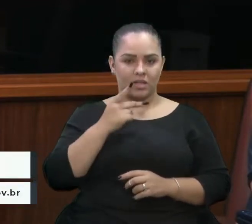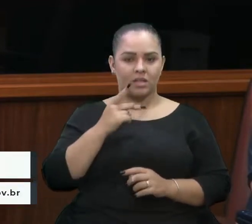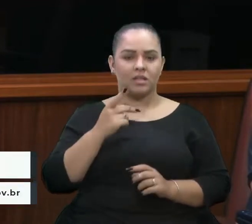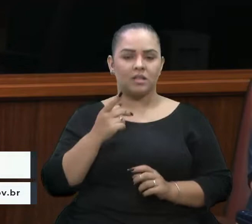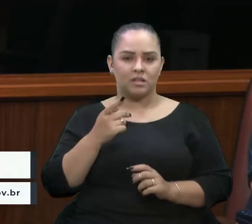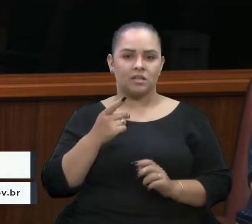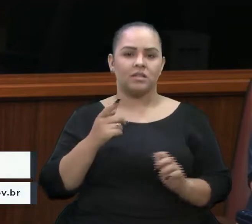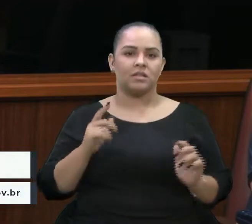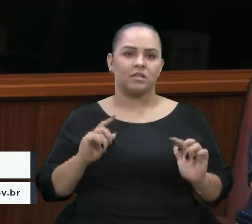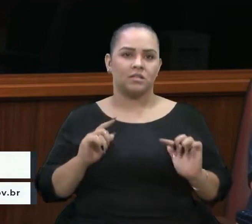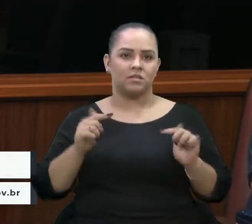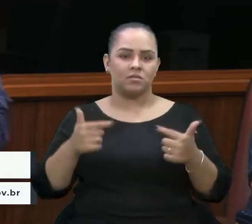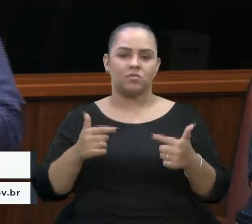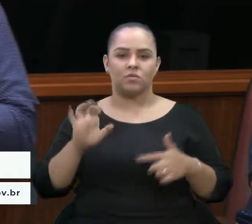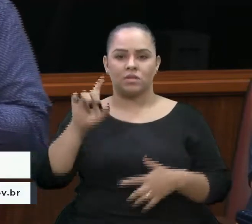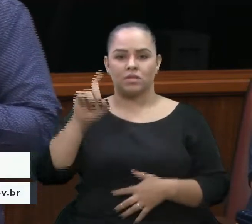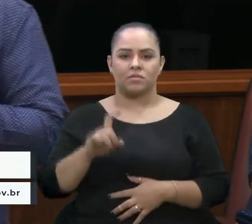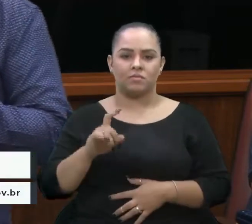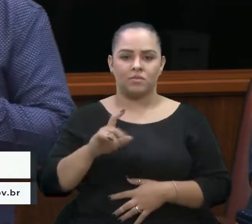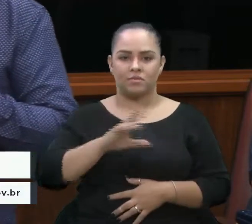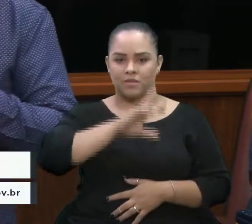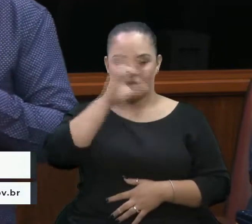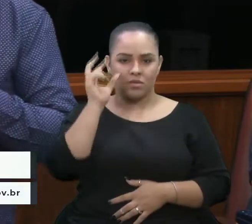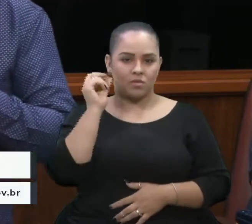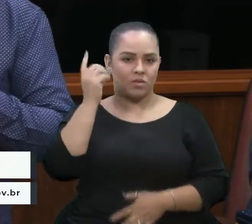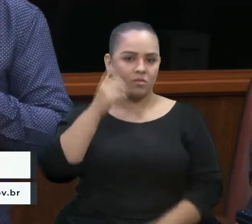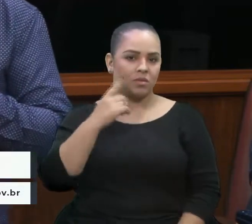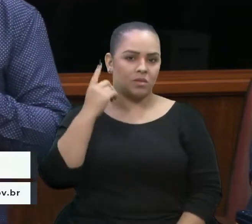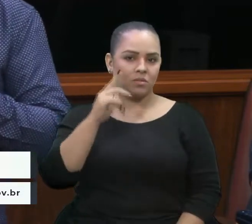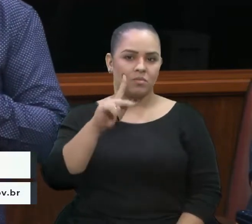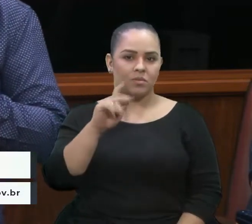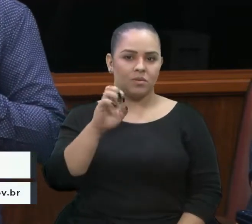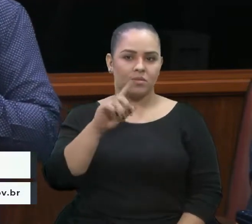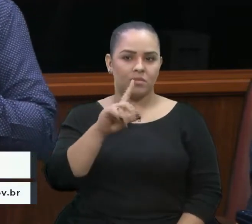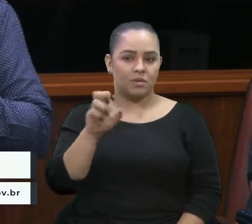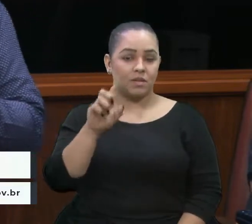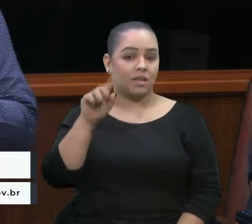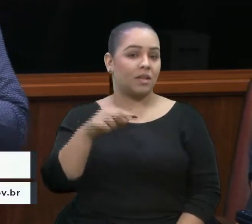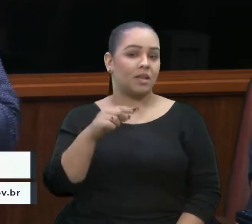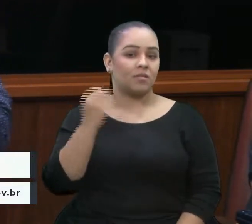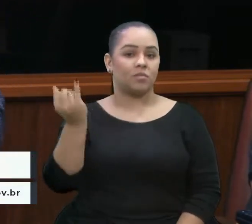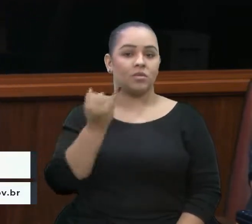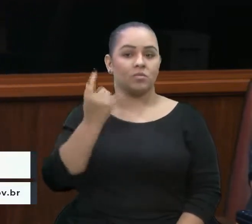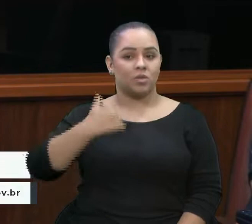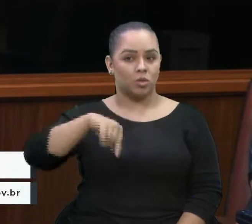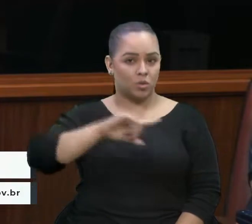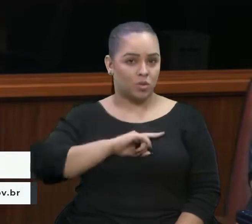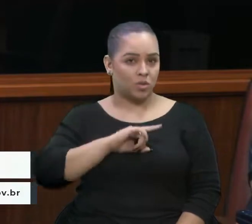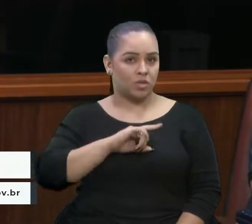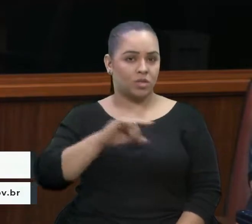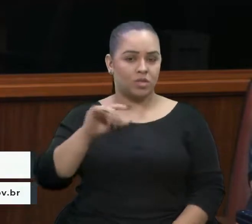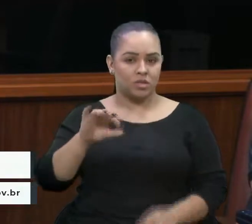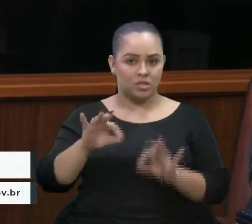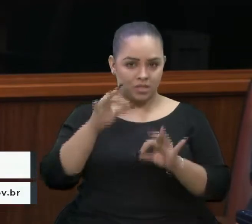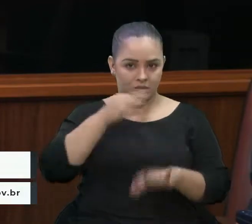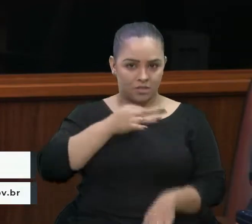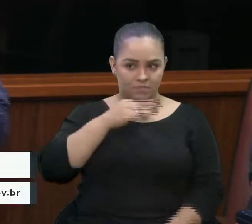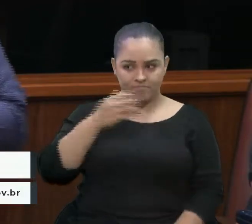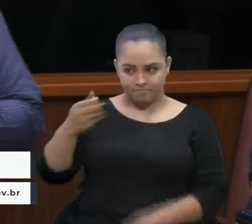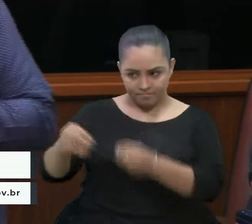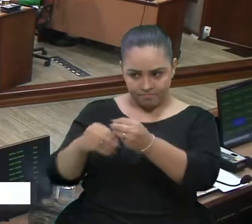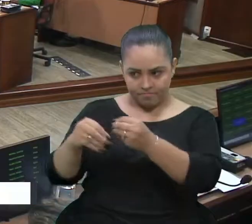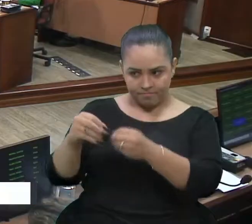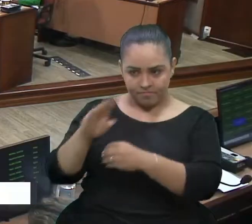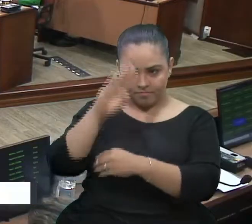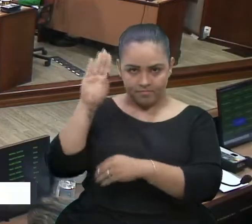do ex-prefeito deputado Pepe Vargas nesse assunto, que é muito caro, penso que para todos nós, Caxias. A parte concedida, vereador Bressan.